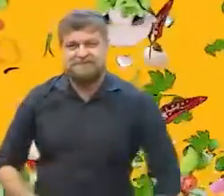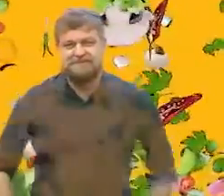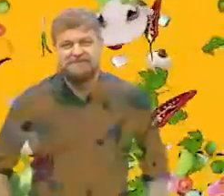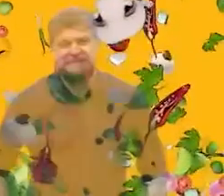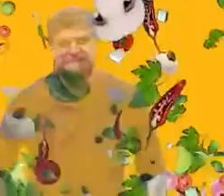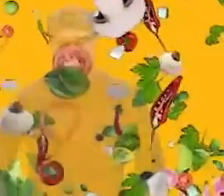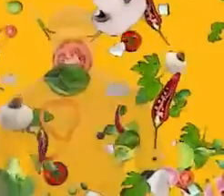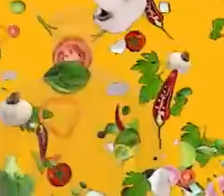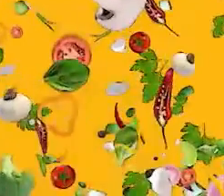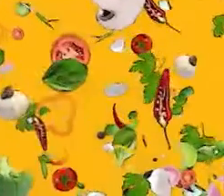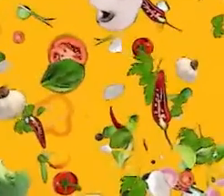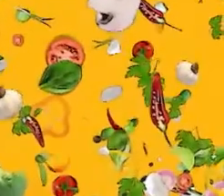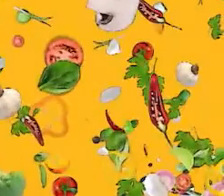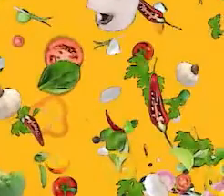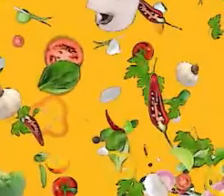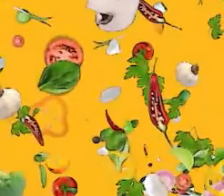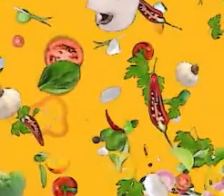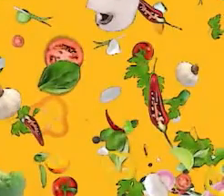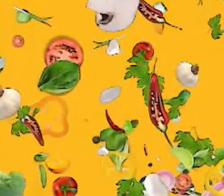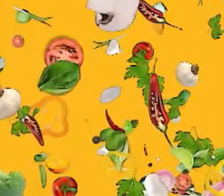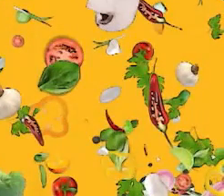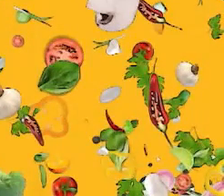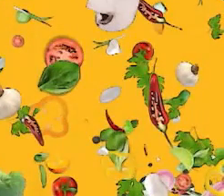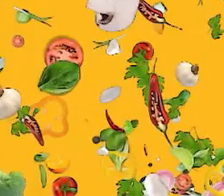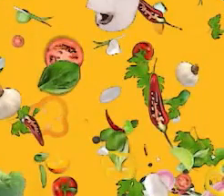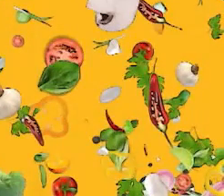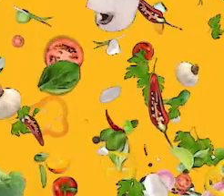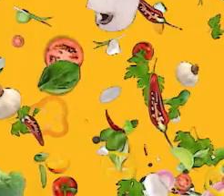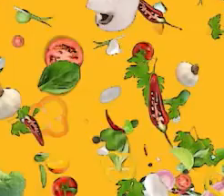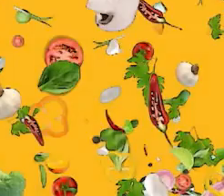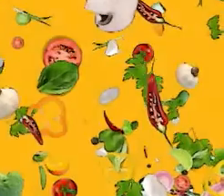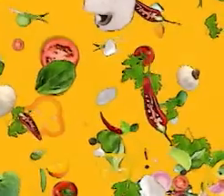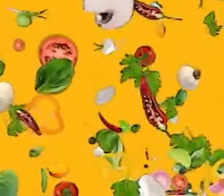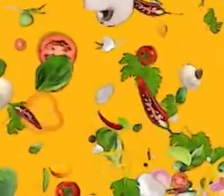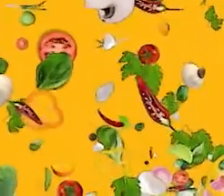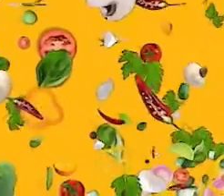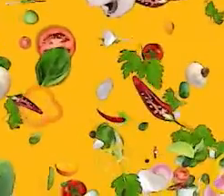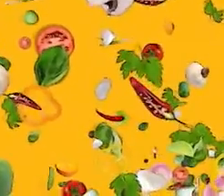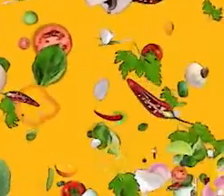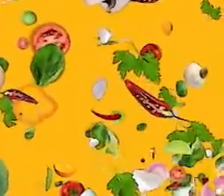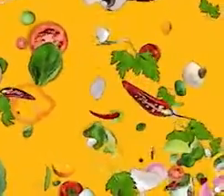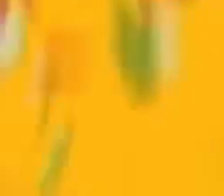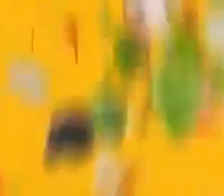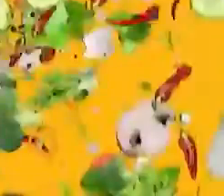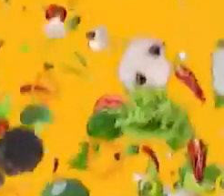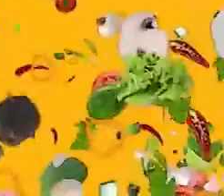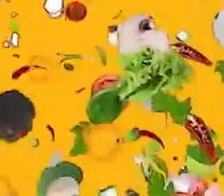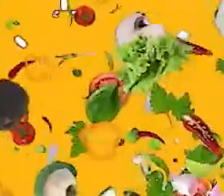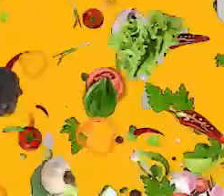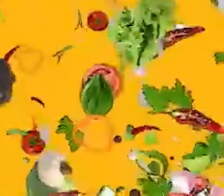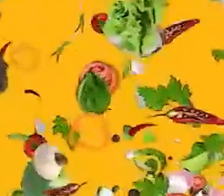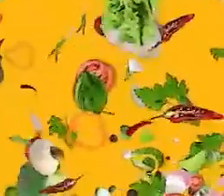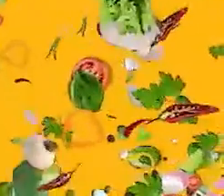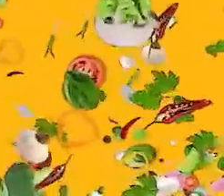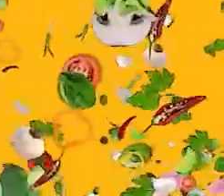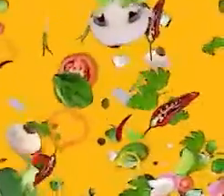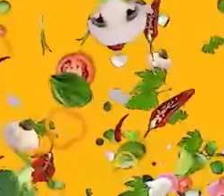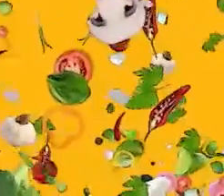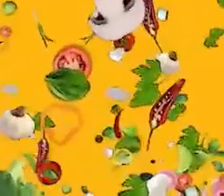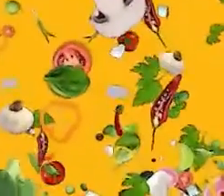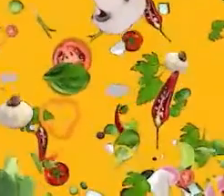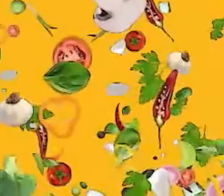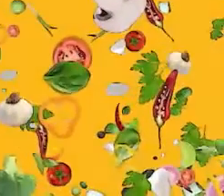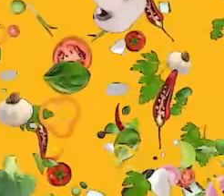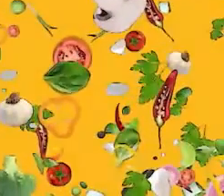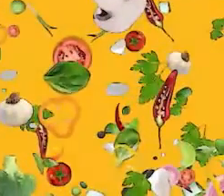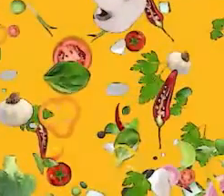anote aí 400 gramas de cobertura fracionada sabor chocolate ao leite forminha de acetato com